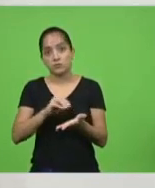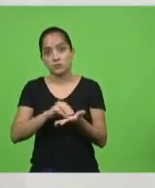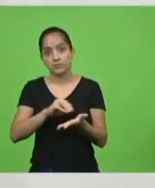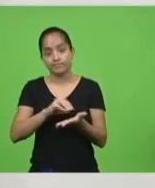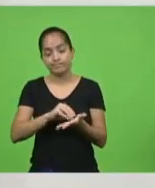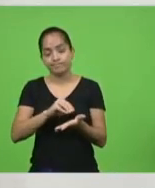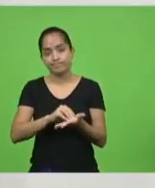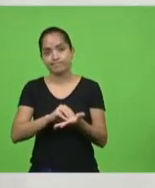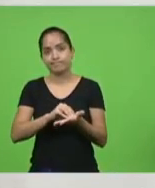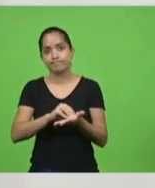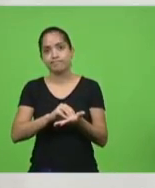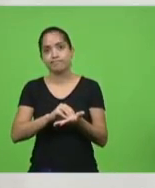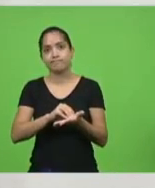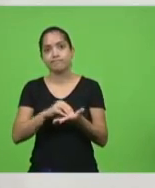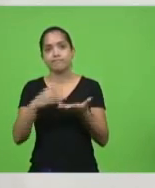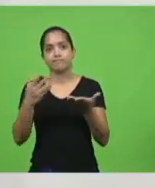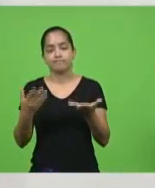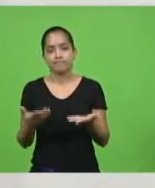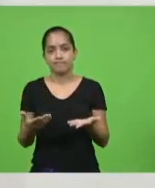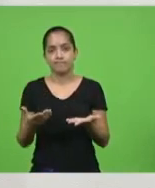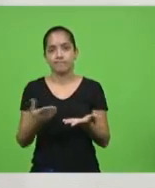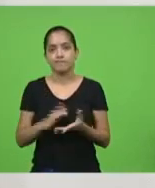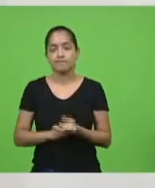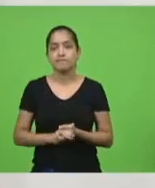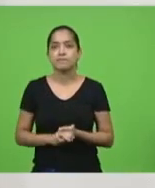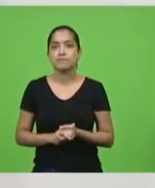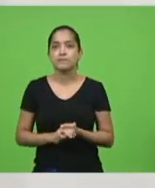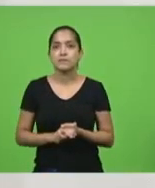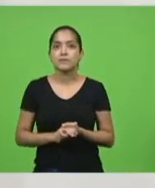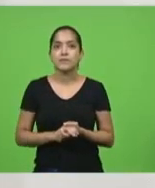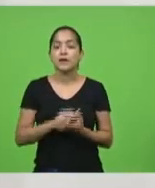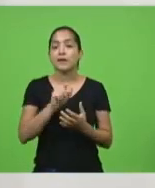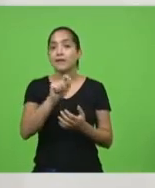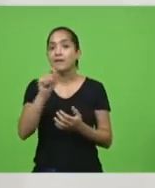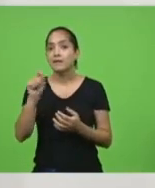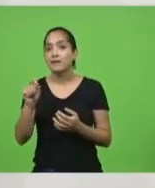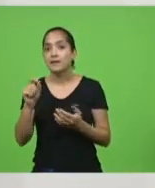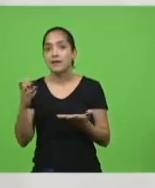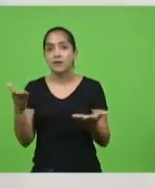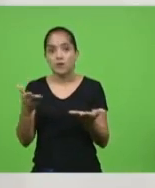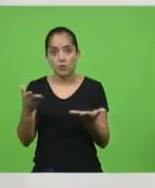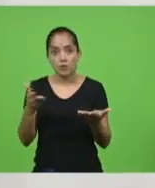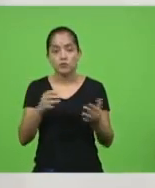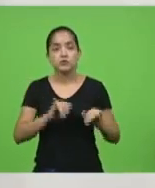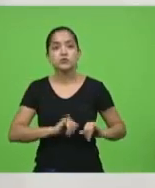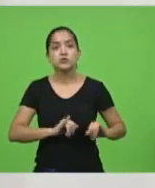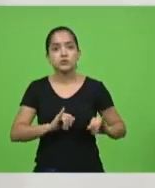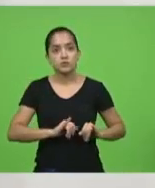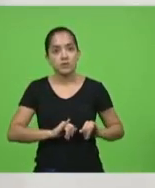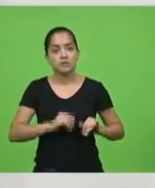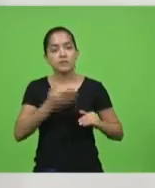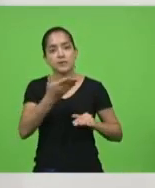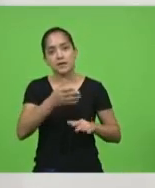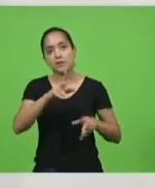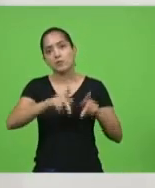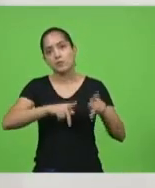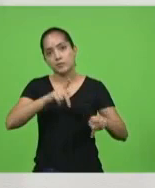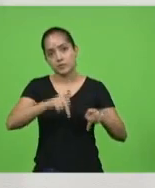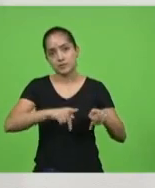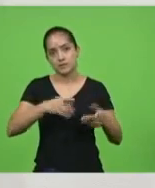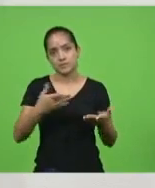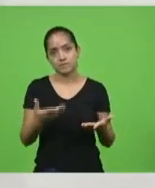Foi feito de forma insuficiente. E quem paga a conta hoje é a população catarinense.